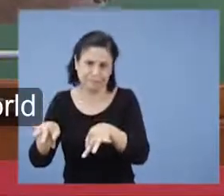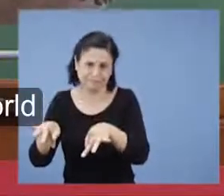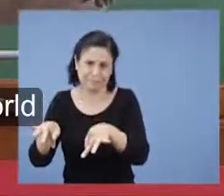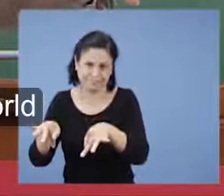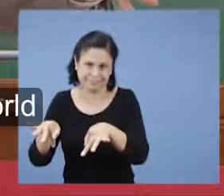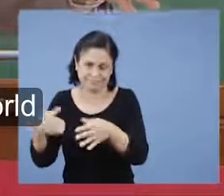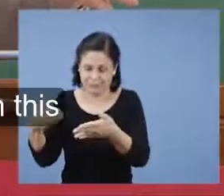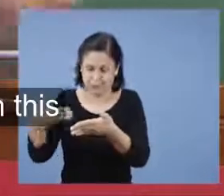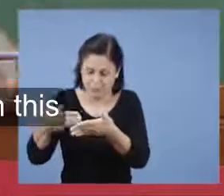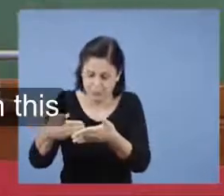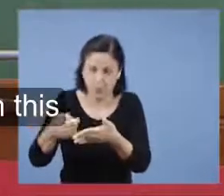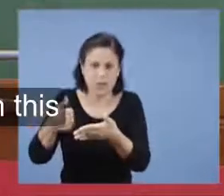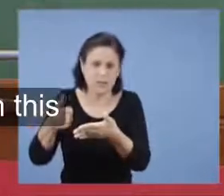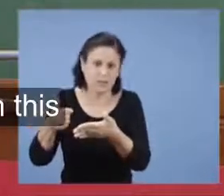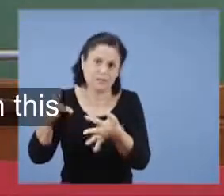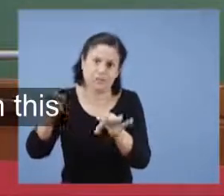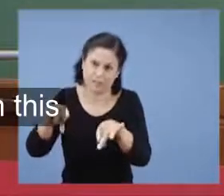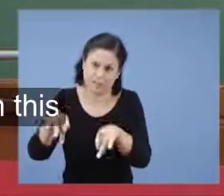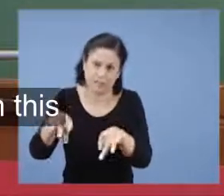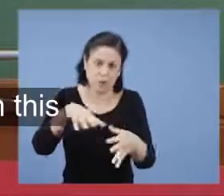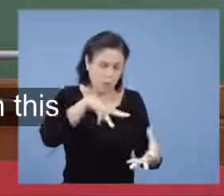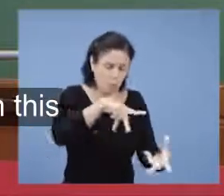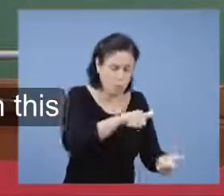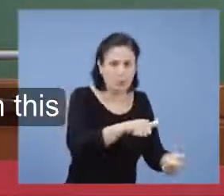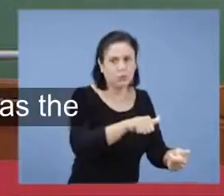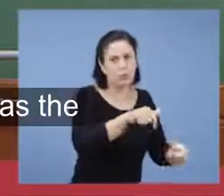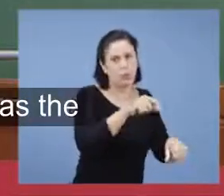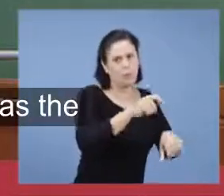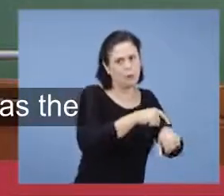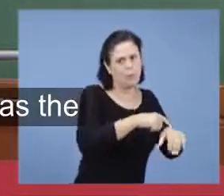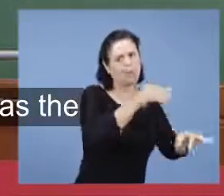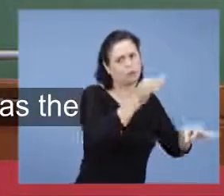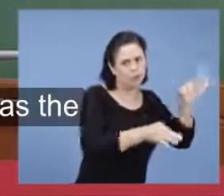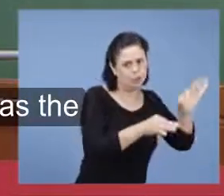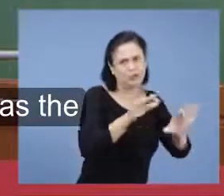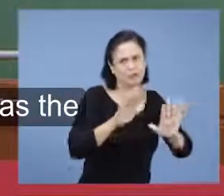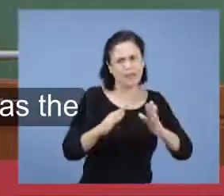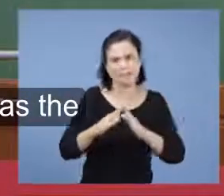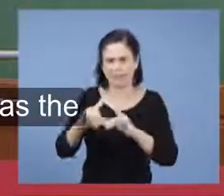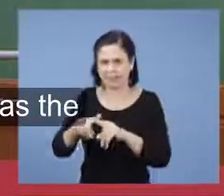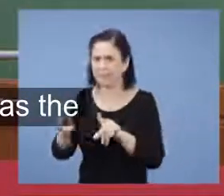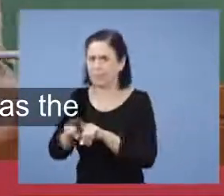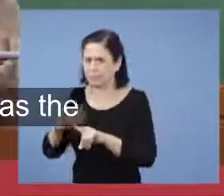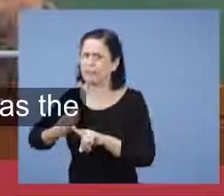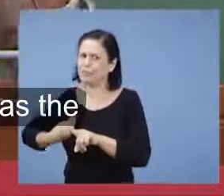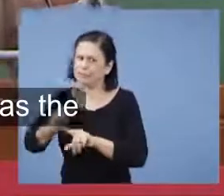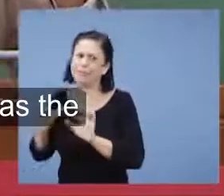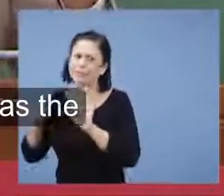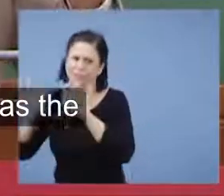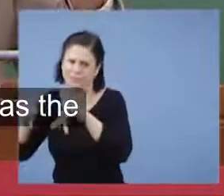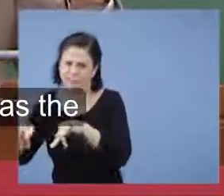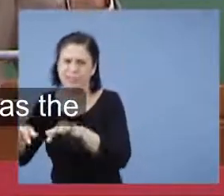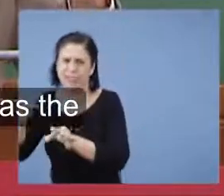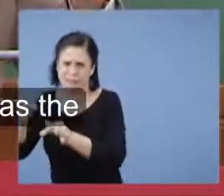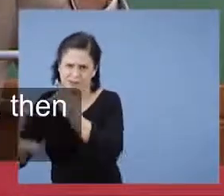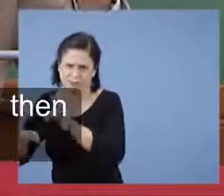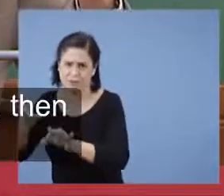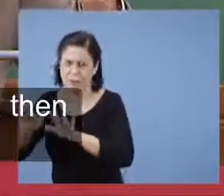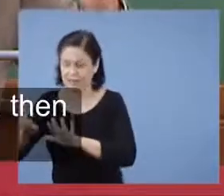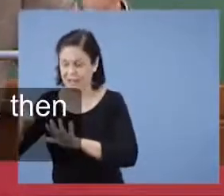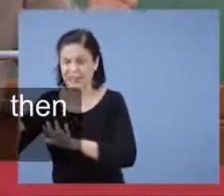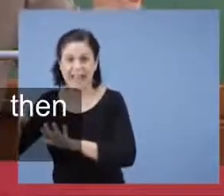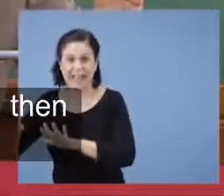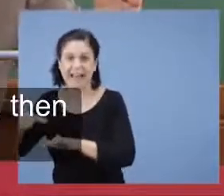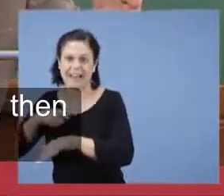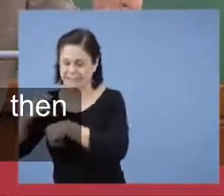com o mundo, está acontecendo na igreja. passando por isso. Qual a diferença? É que a igreja tem o